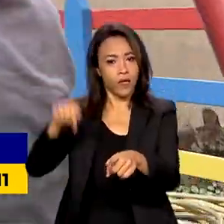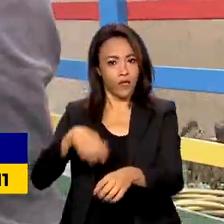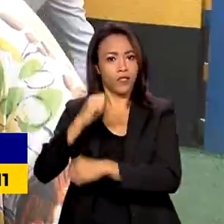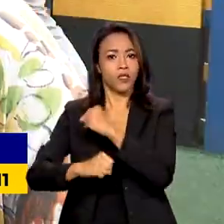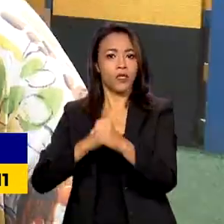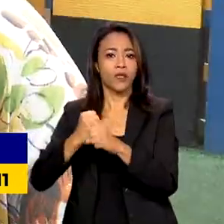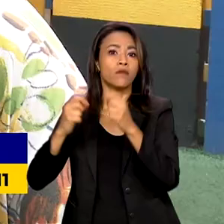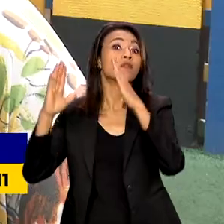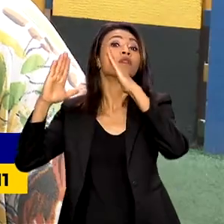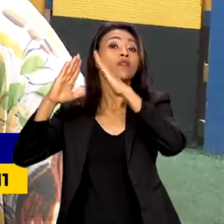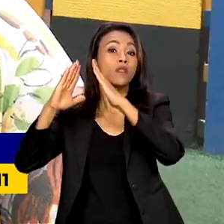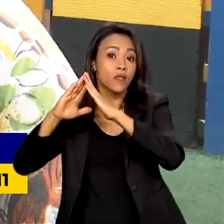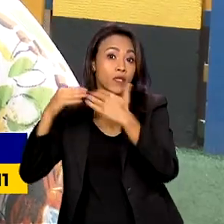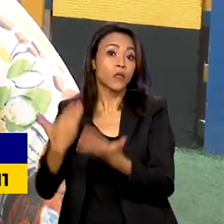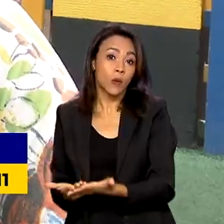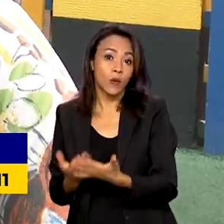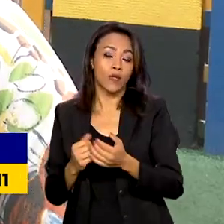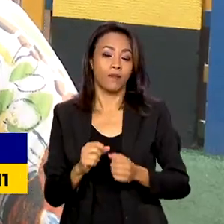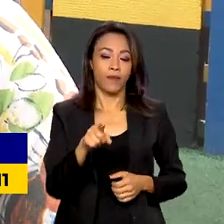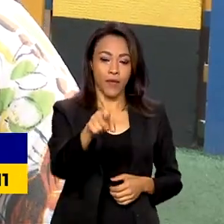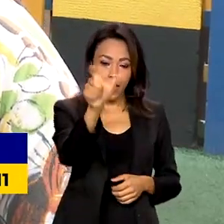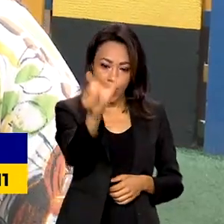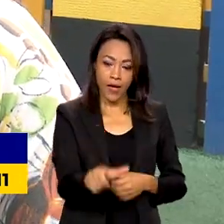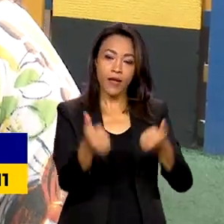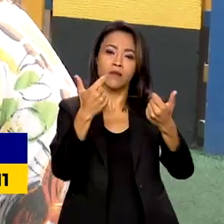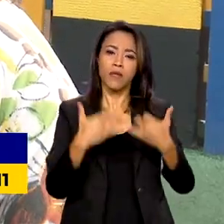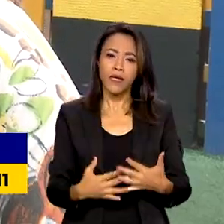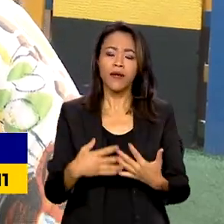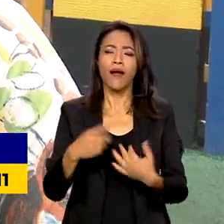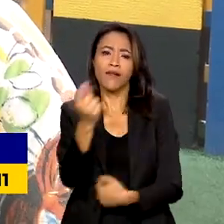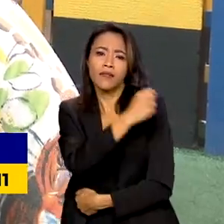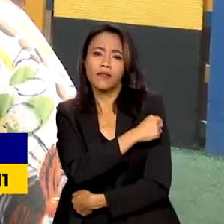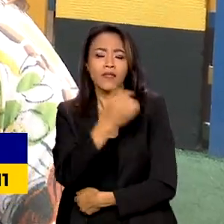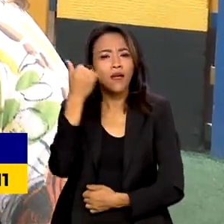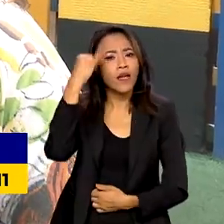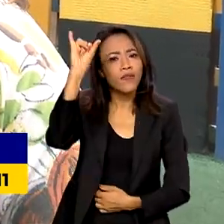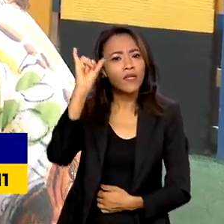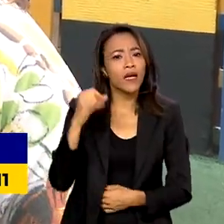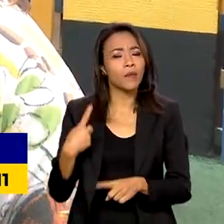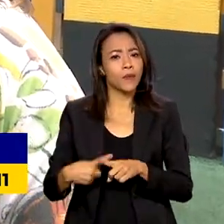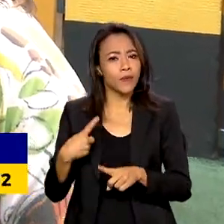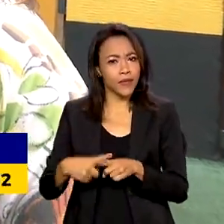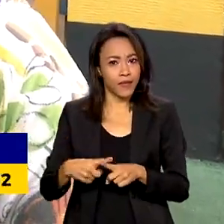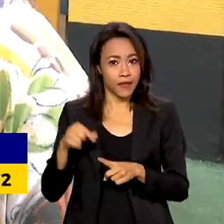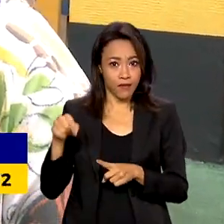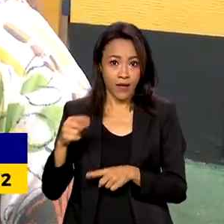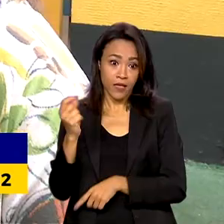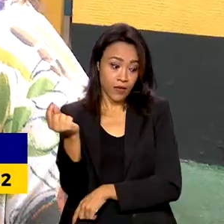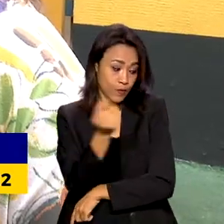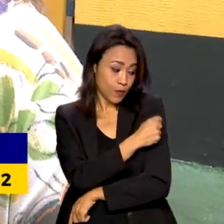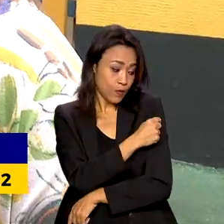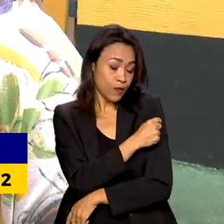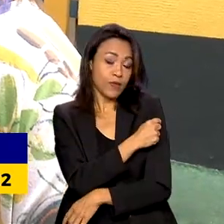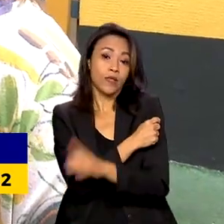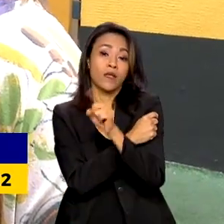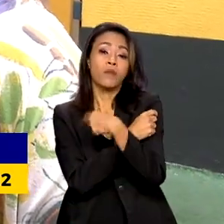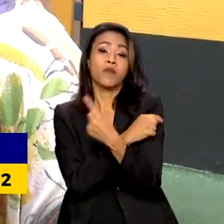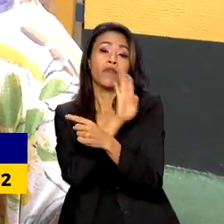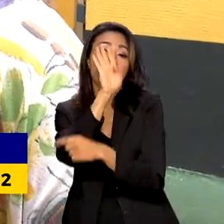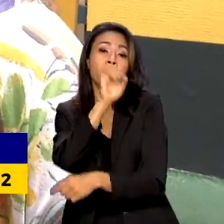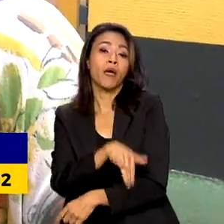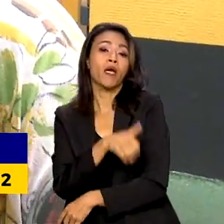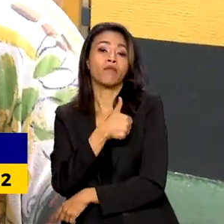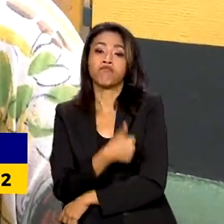escola. A vacina é essa provisão, ele vai ter aquele momento na injeção, mas depois ele vai ficar bem.